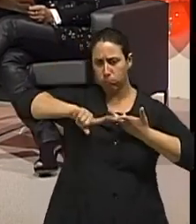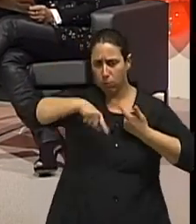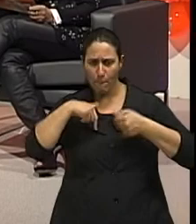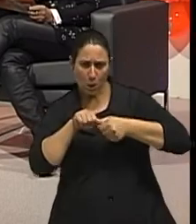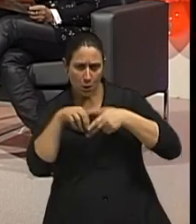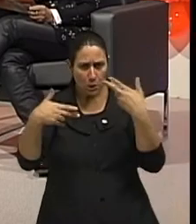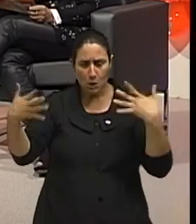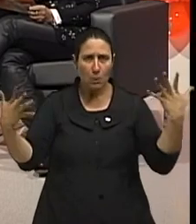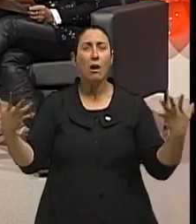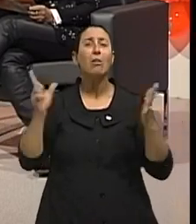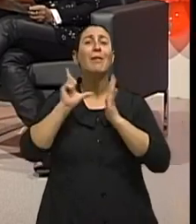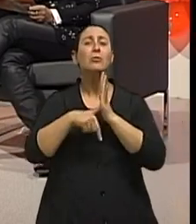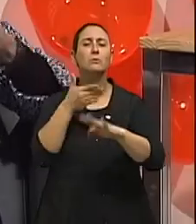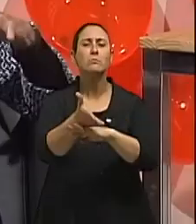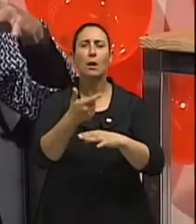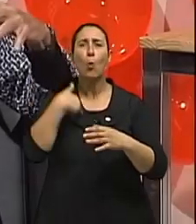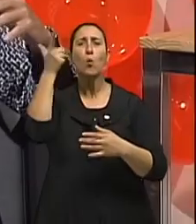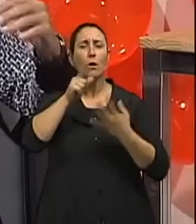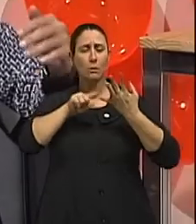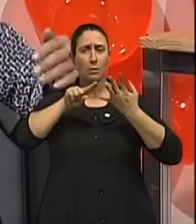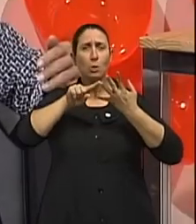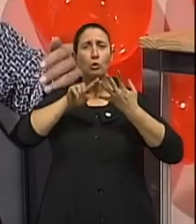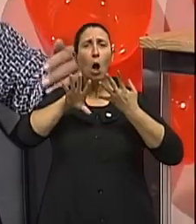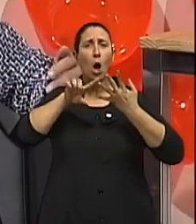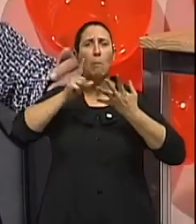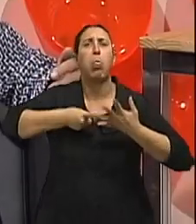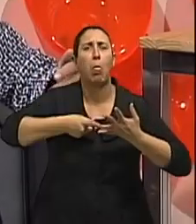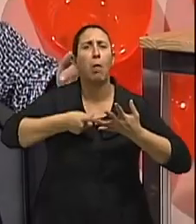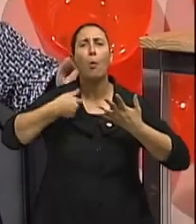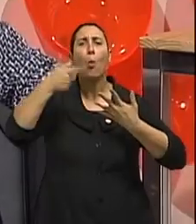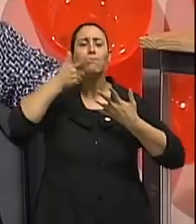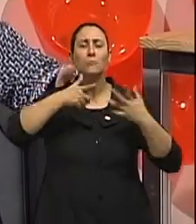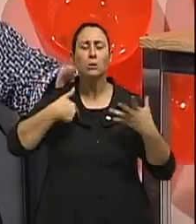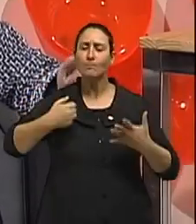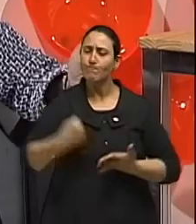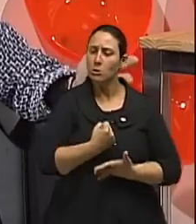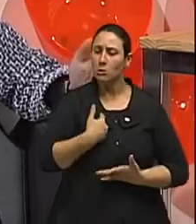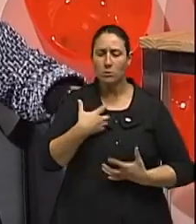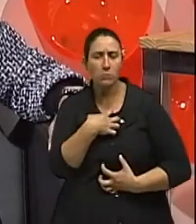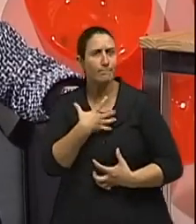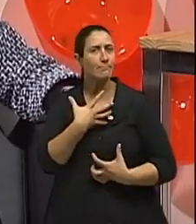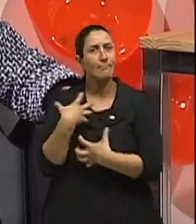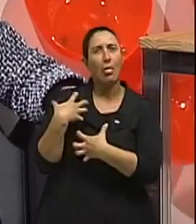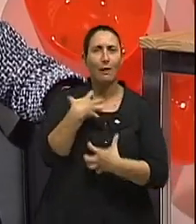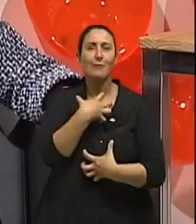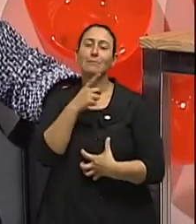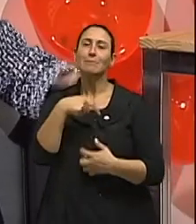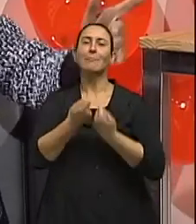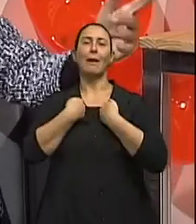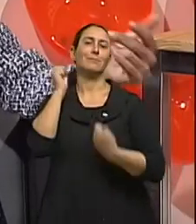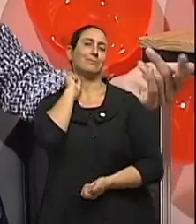expectativas que não se realizam, se ela tiver uma baixa tolerância à frustração, ela definitivamente vai ficar muito